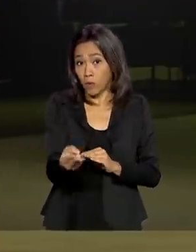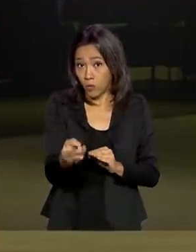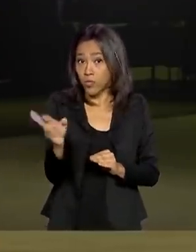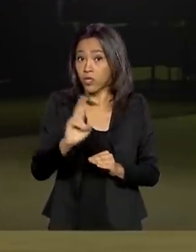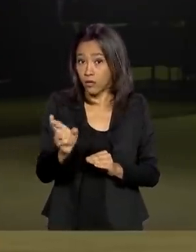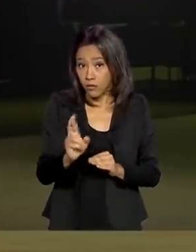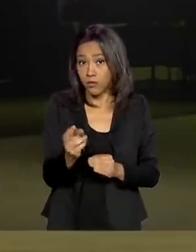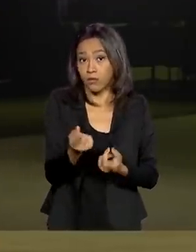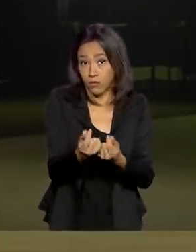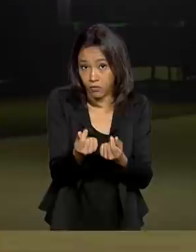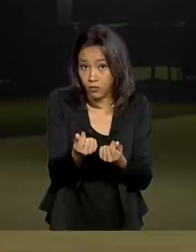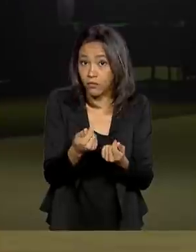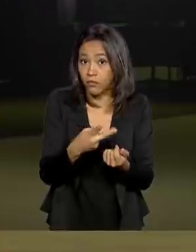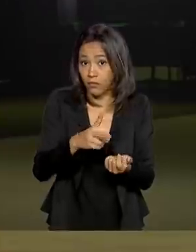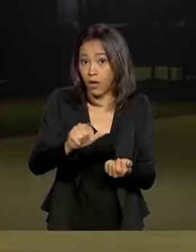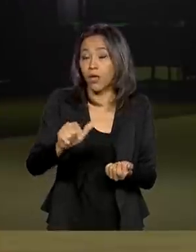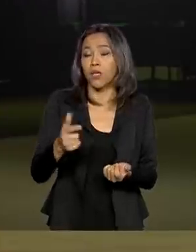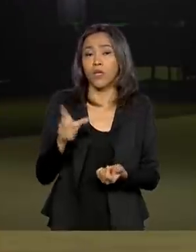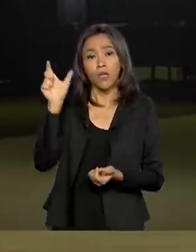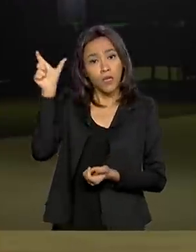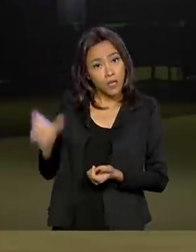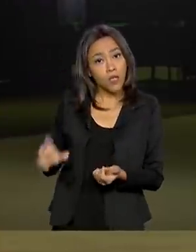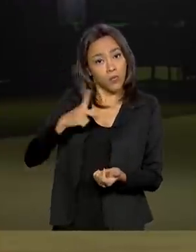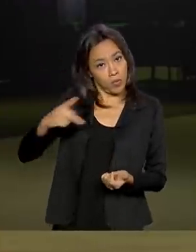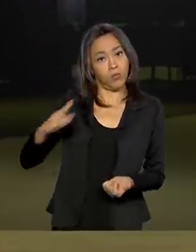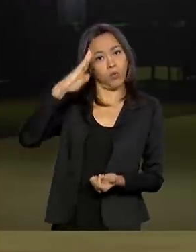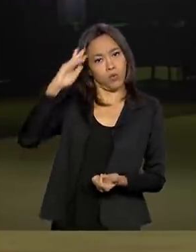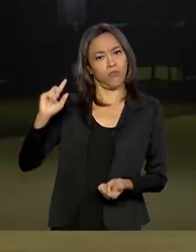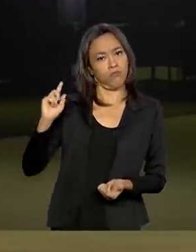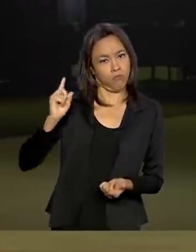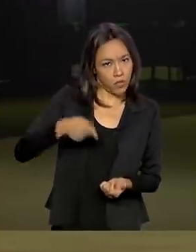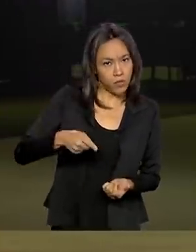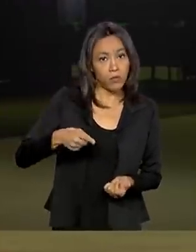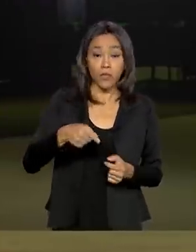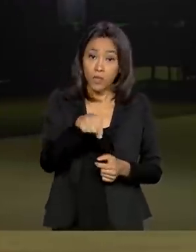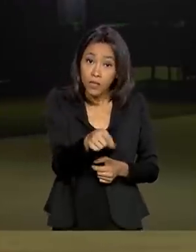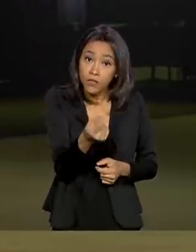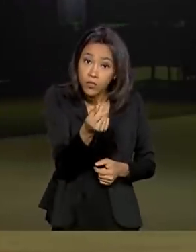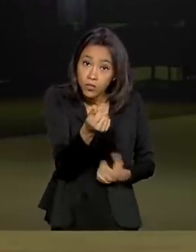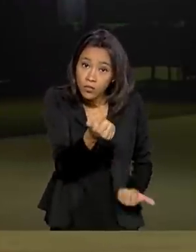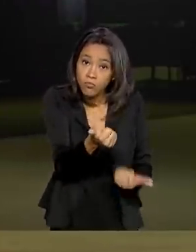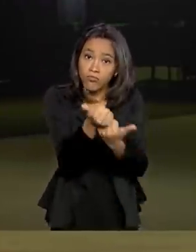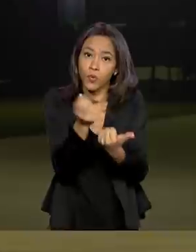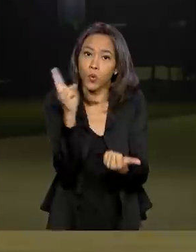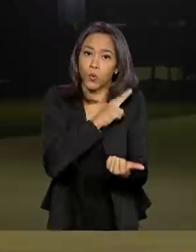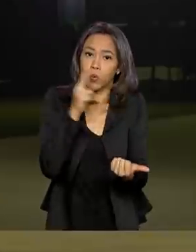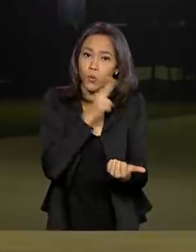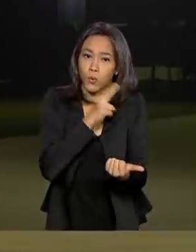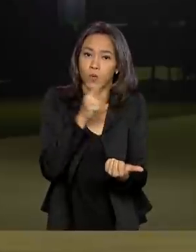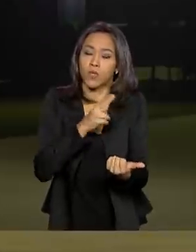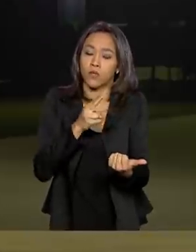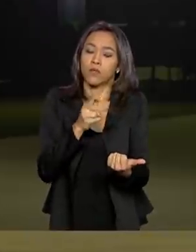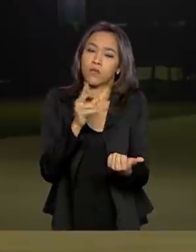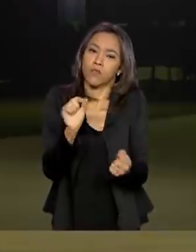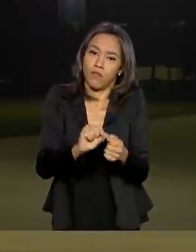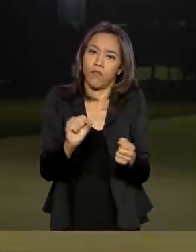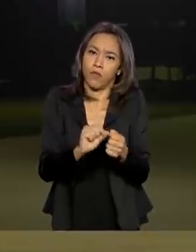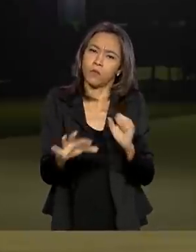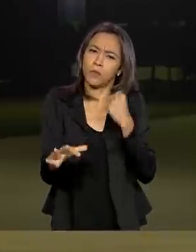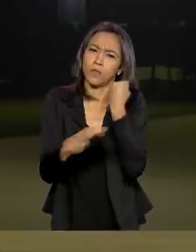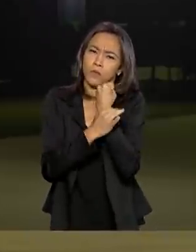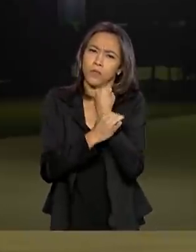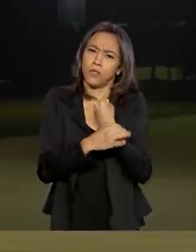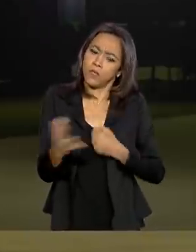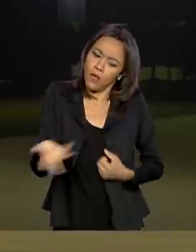tranquilidade. E o presidente Bolsonaro determinou que esse auxílio emergencial seja feito com segurança e com